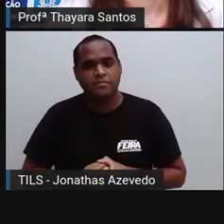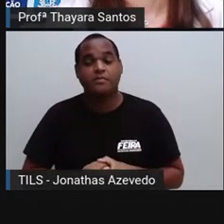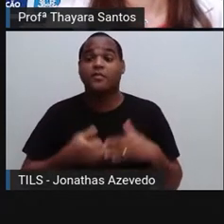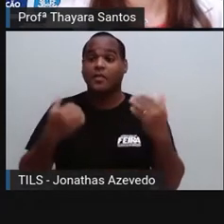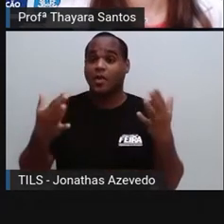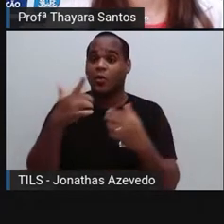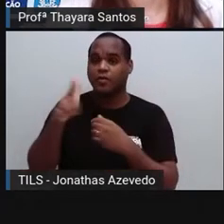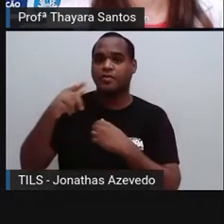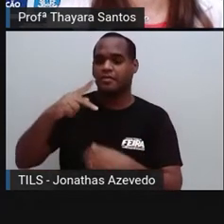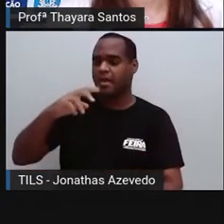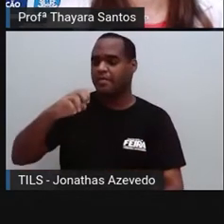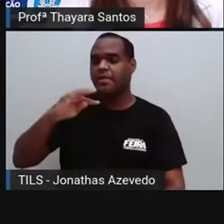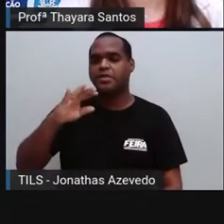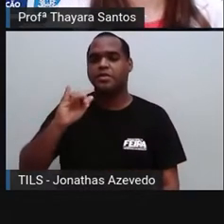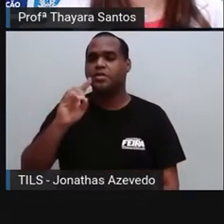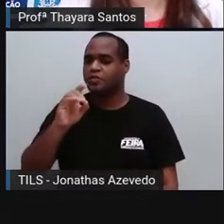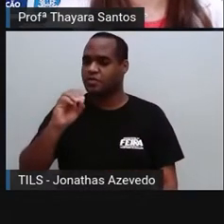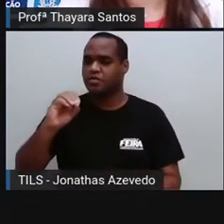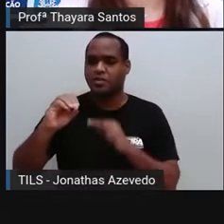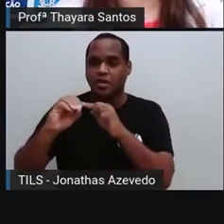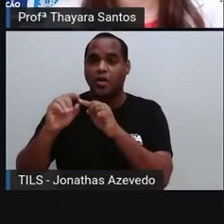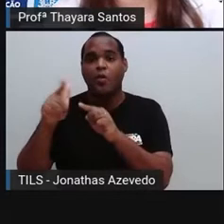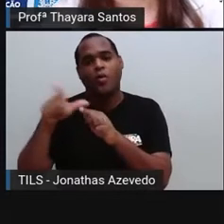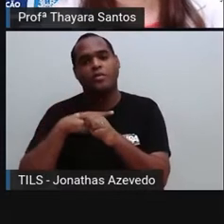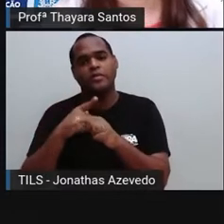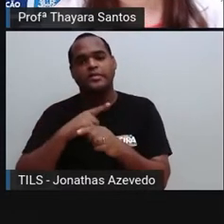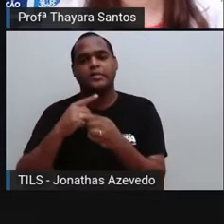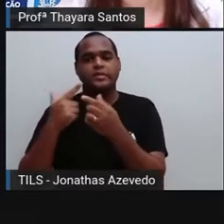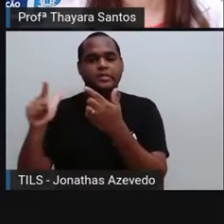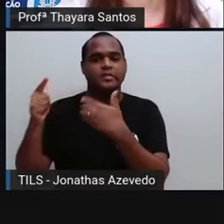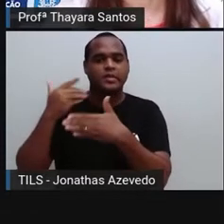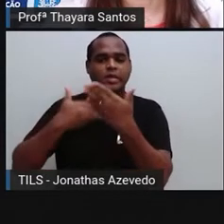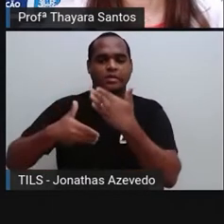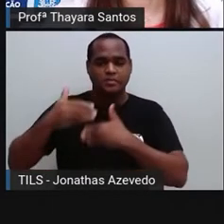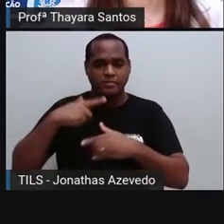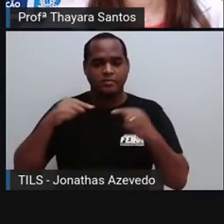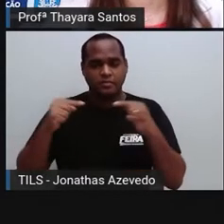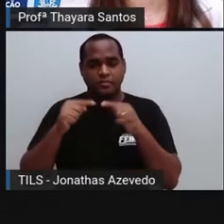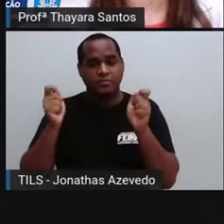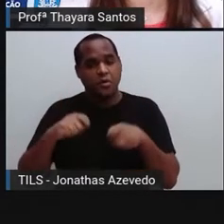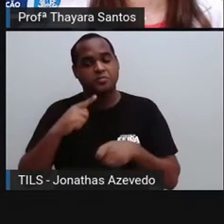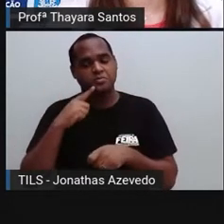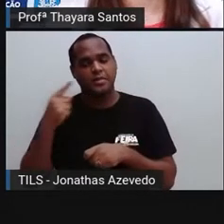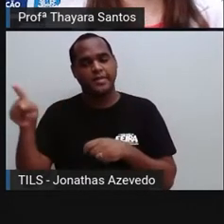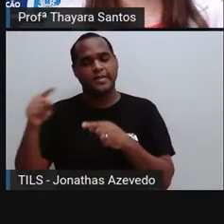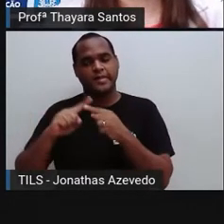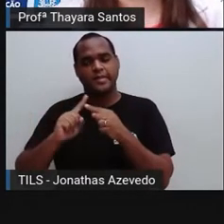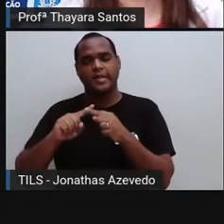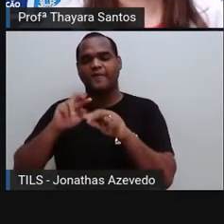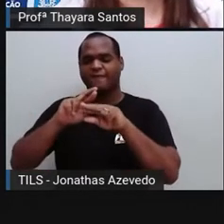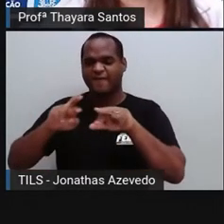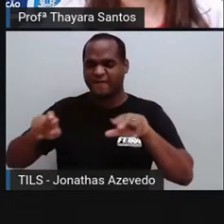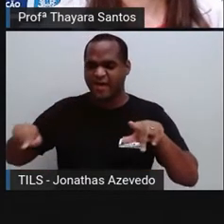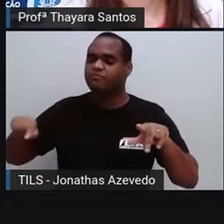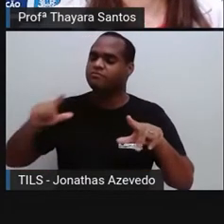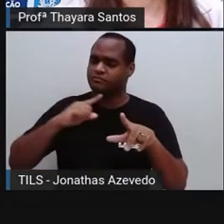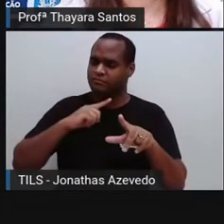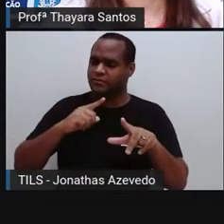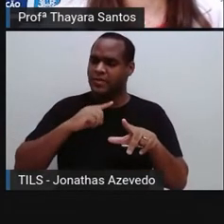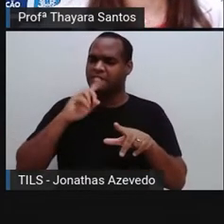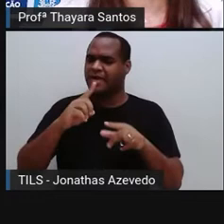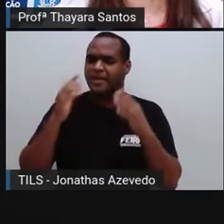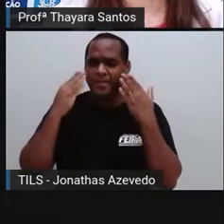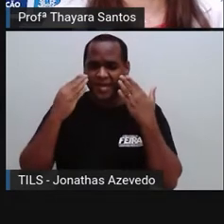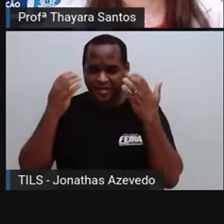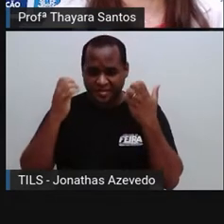Os hormônios que a gente chama de peptídeos ou proteicos, eles são compostos por uma cadeia de aminoácidos, e eles não estão